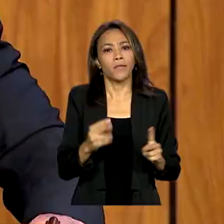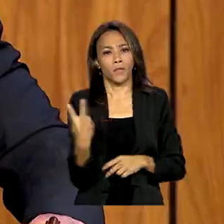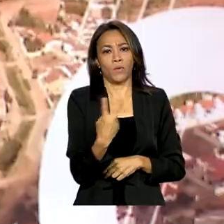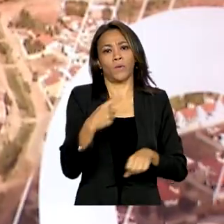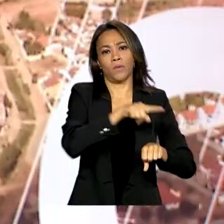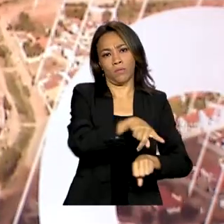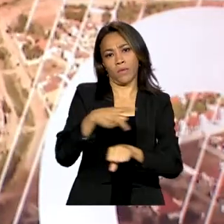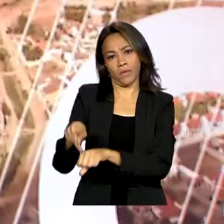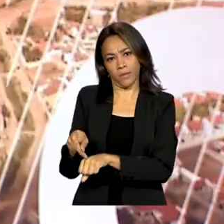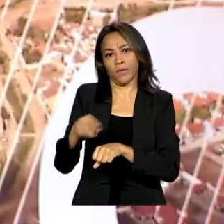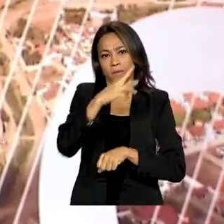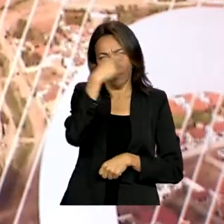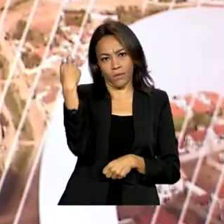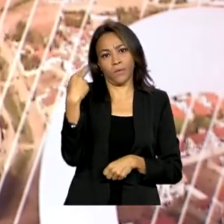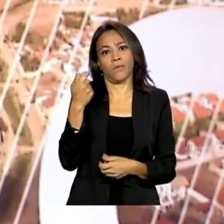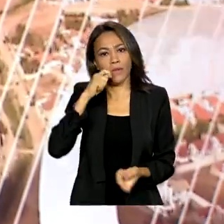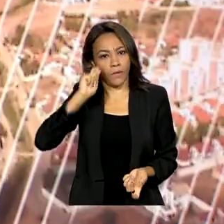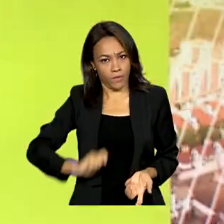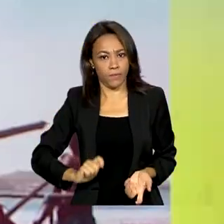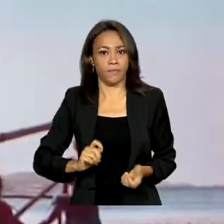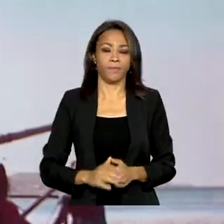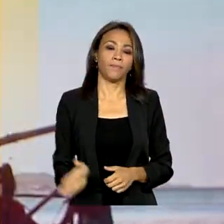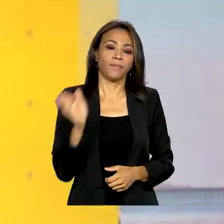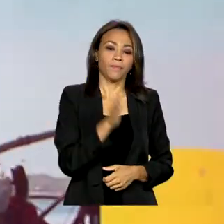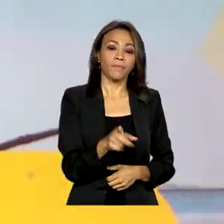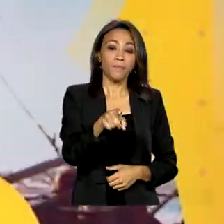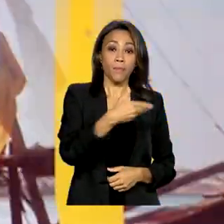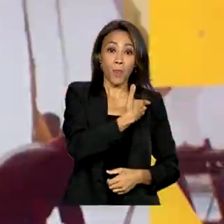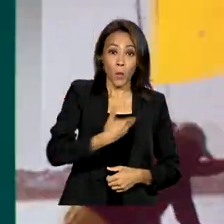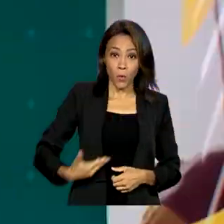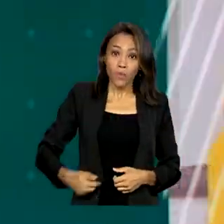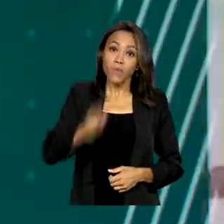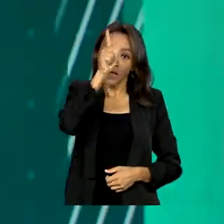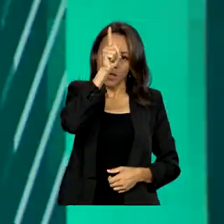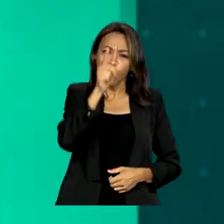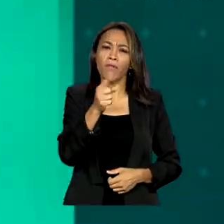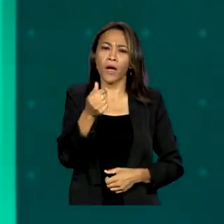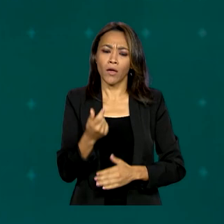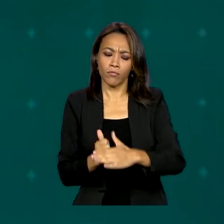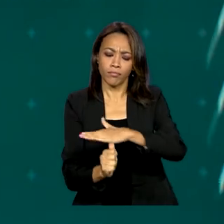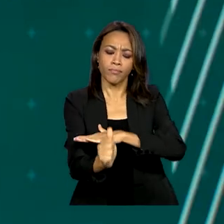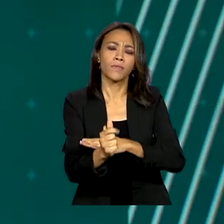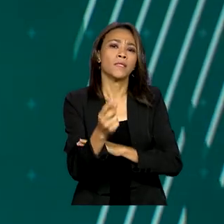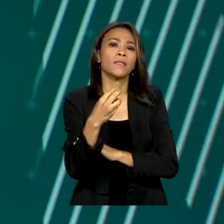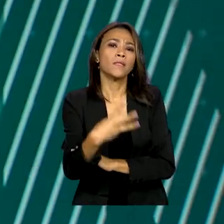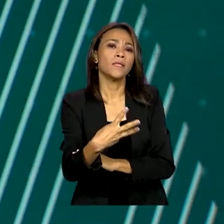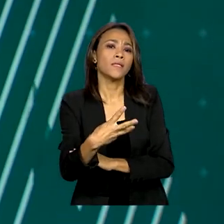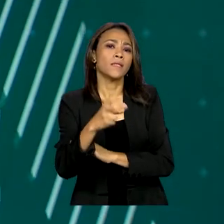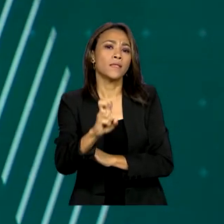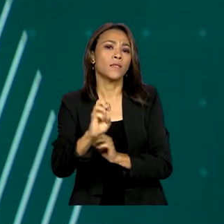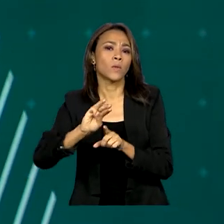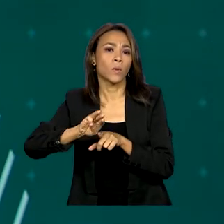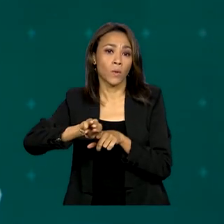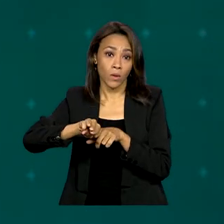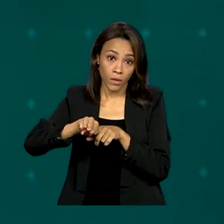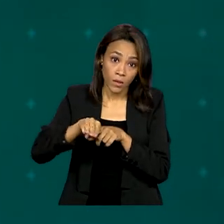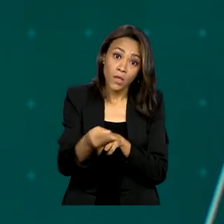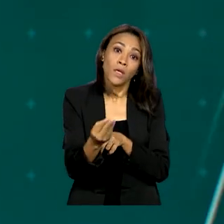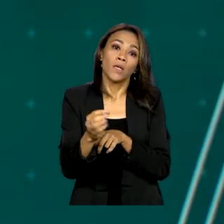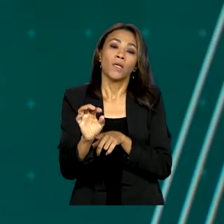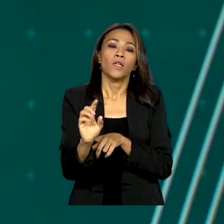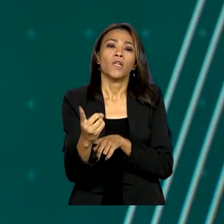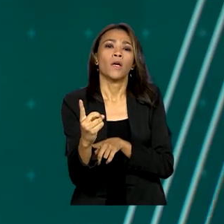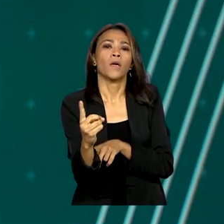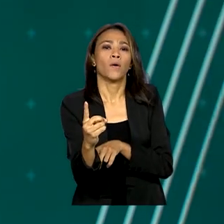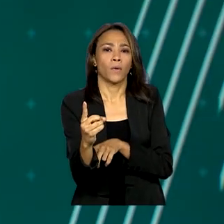Ucrânia. E o governo alemão vai liberar 35 milhões de euros para investimentos imediatos